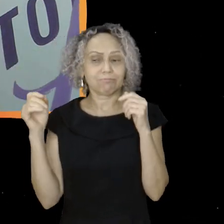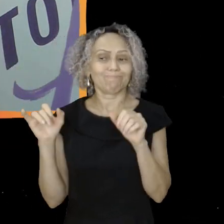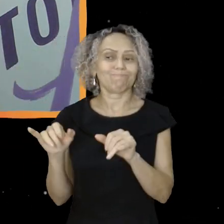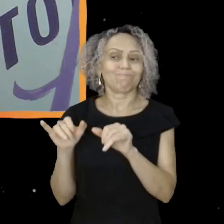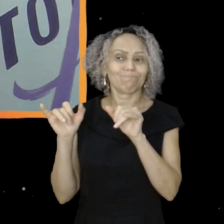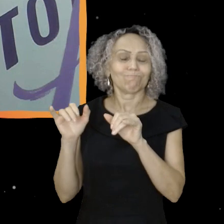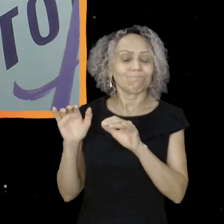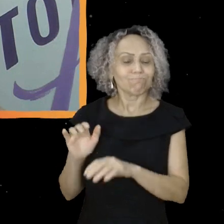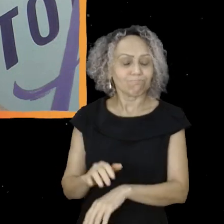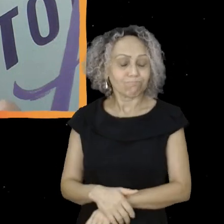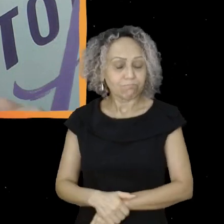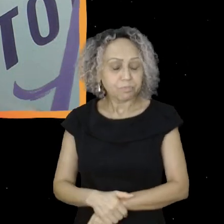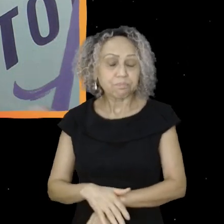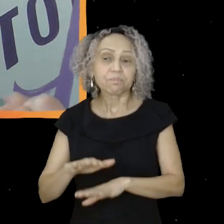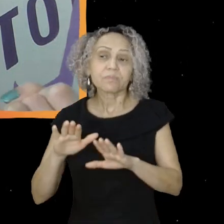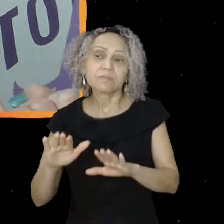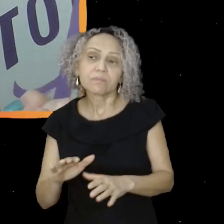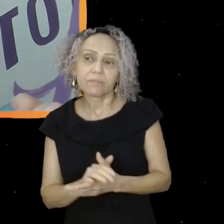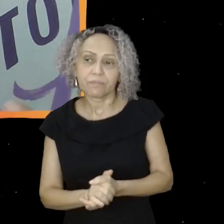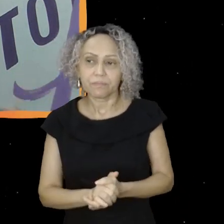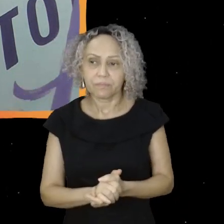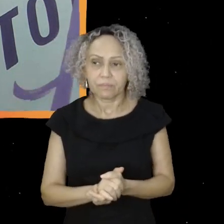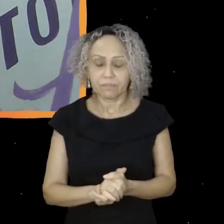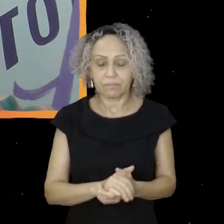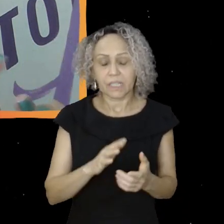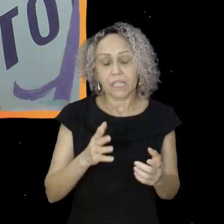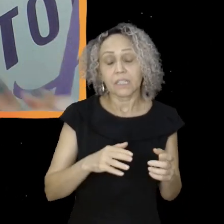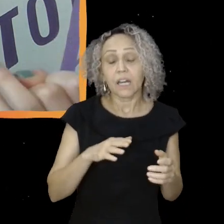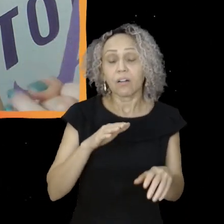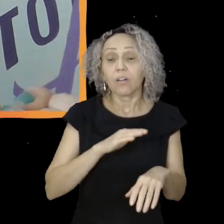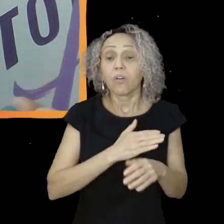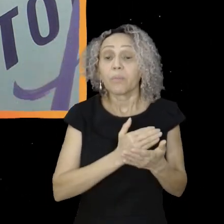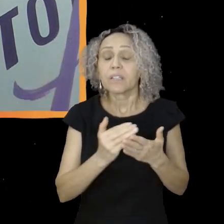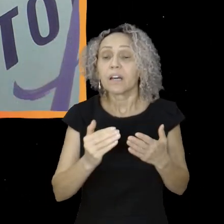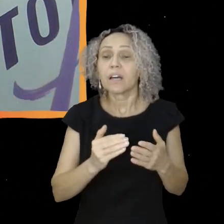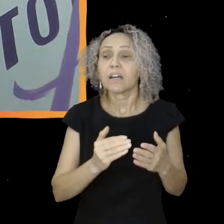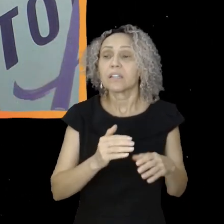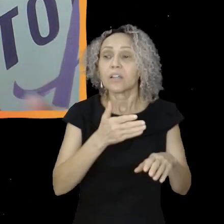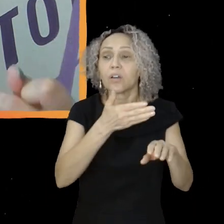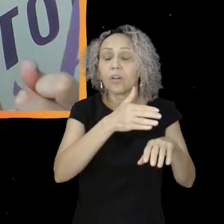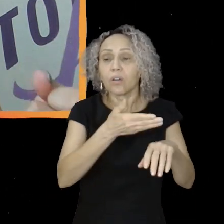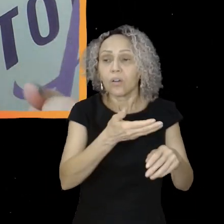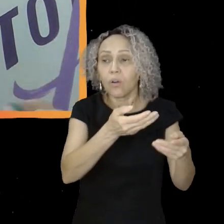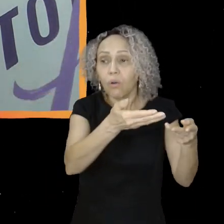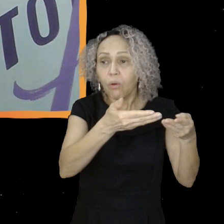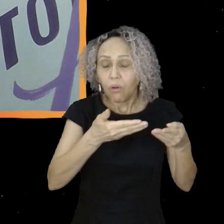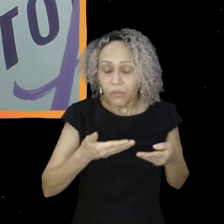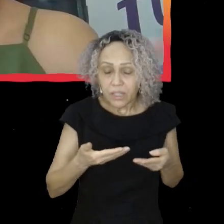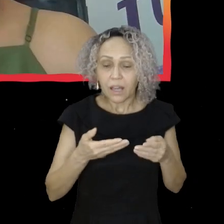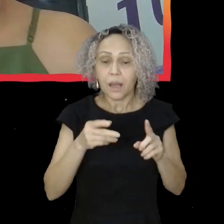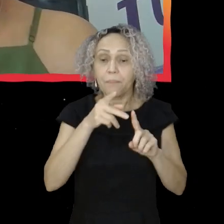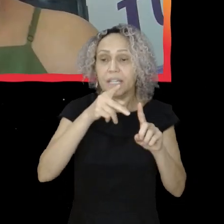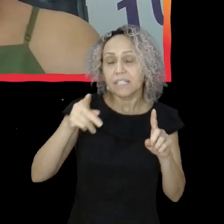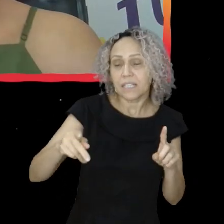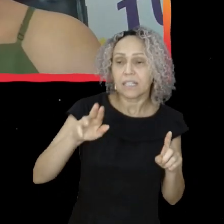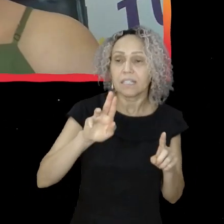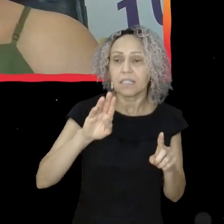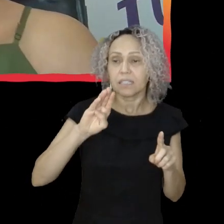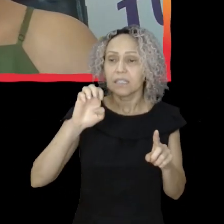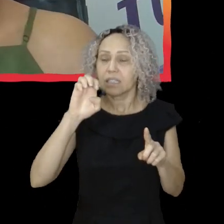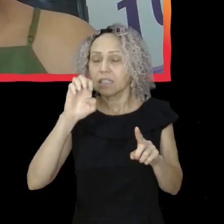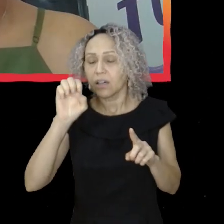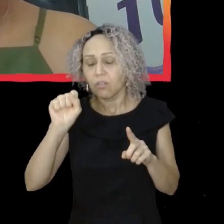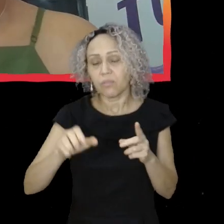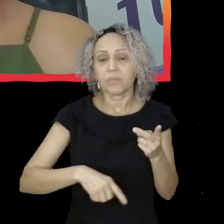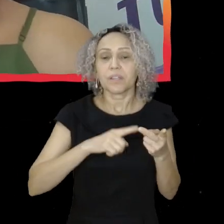começaram a convidar. Presidente da UBS, não pode. Presidente da UBS, não pode. Presidente da UBS, não pode. Presidente do Grêmio, não